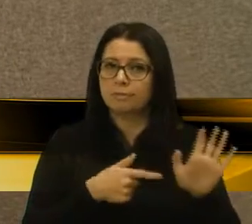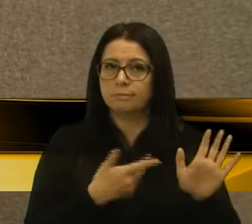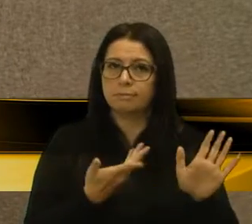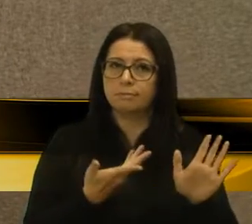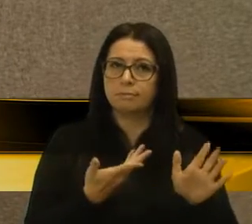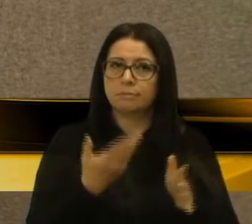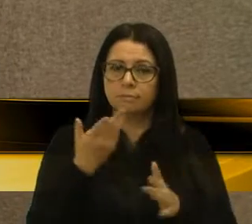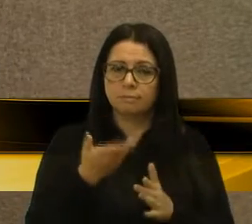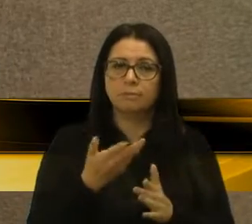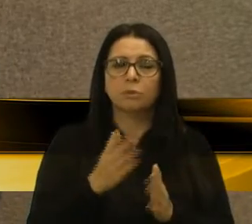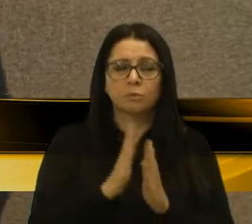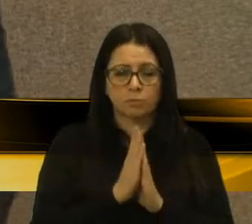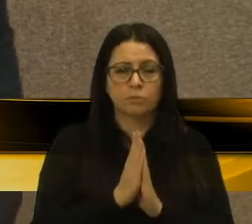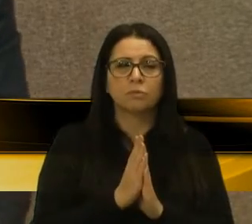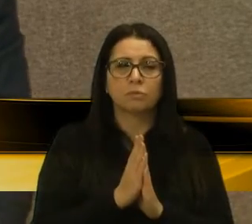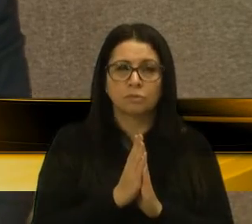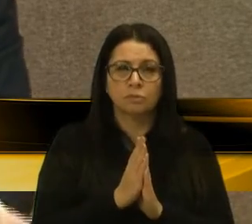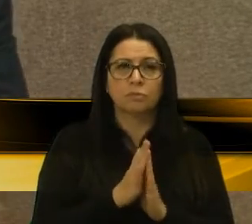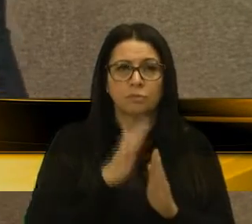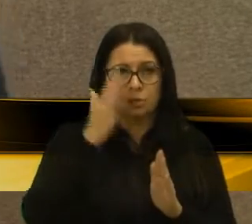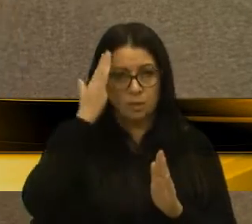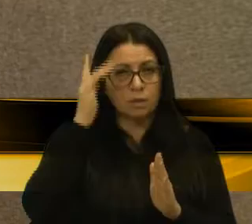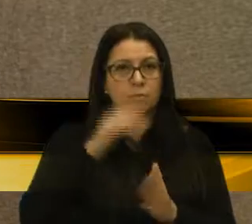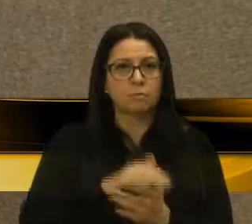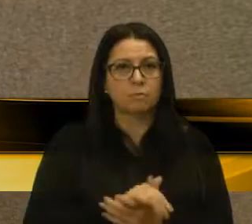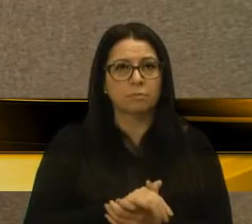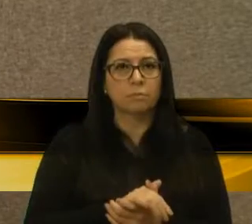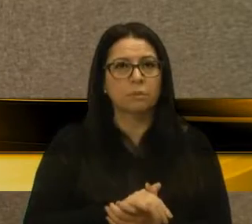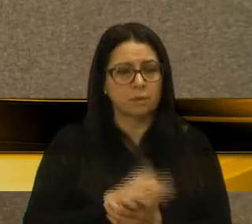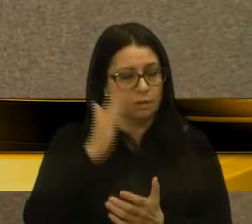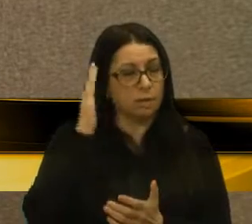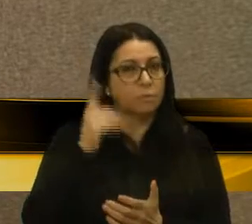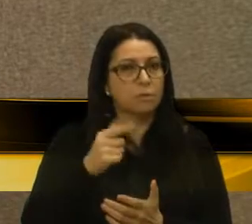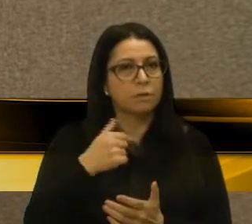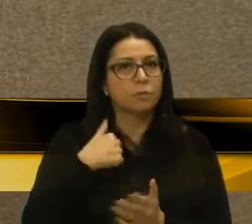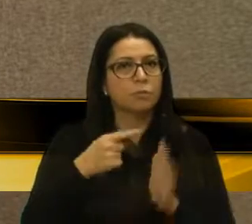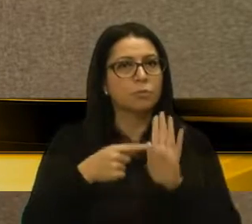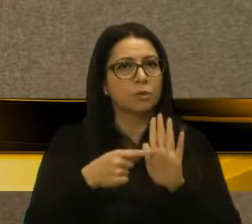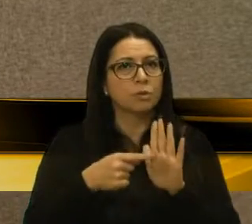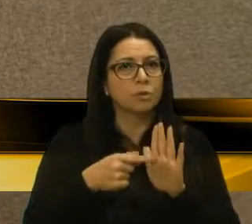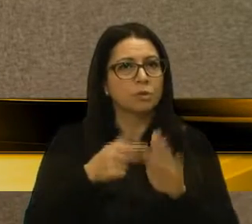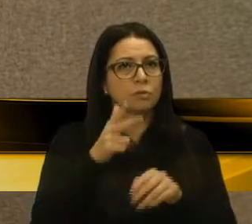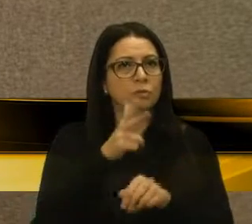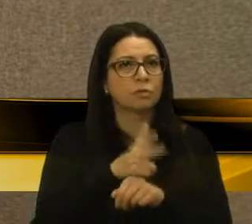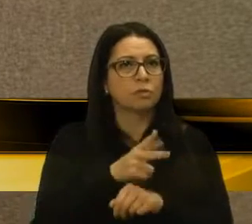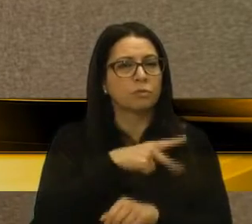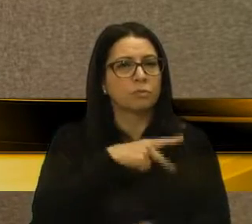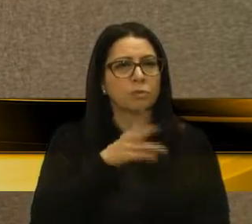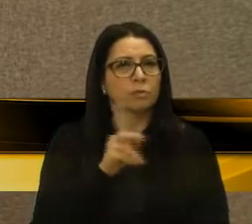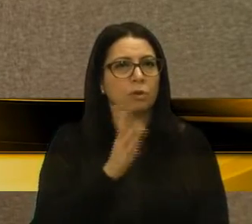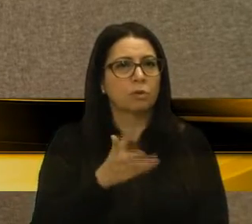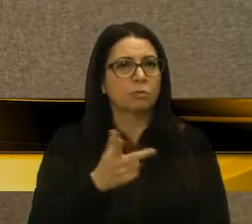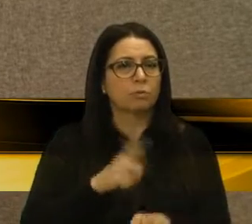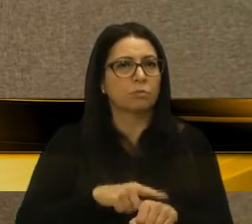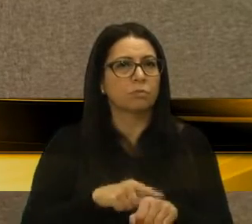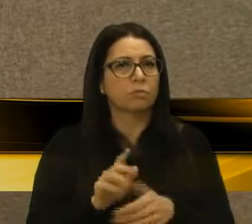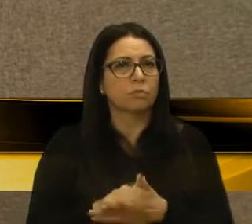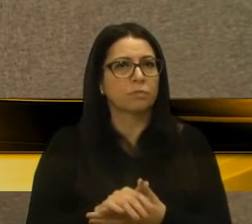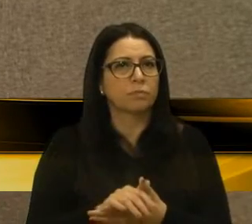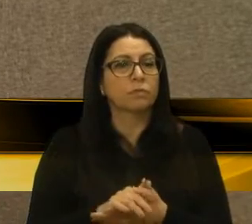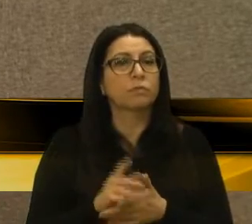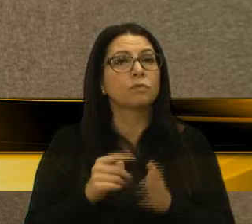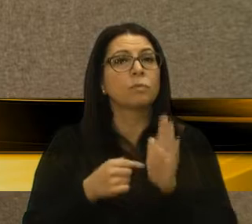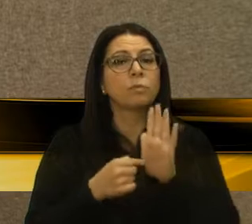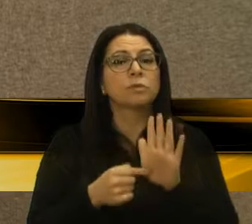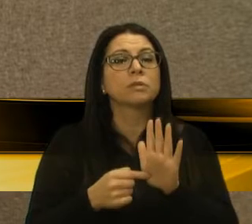Então, por favor, a gente sabe disso aí. A gente sabe disso aí. Eu vou mostrar um vídeo, senhor presidente, não agora, porque não vai dar tempo, mas